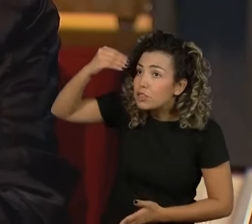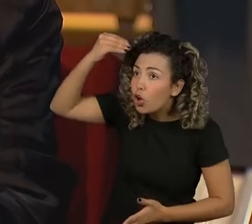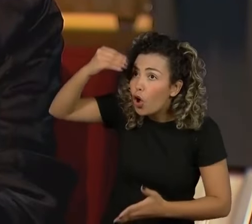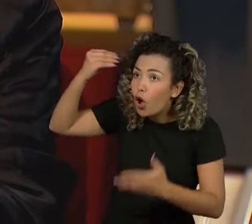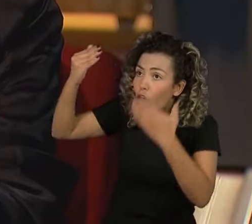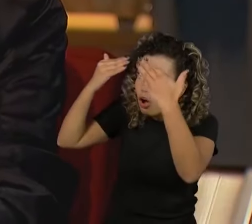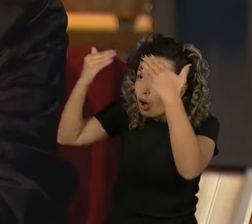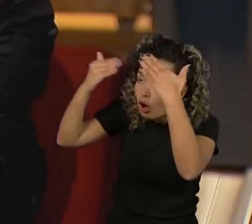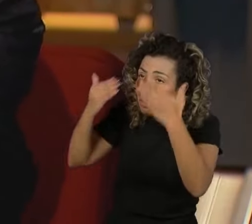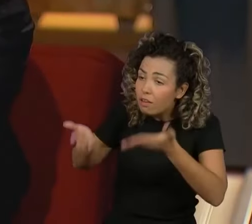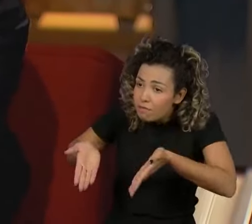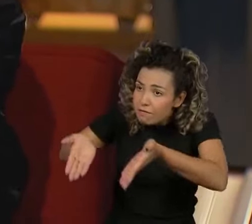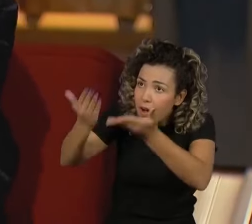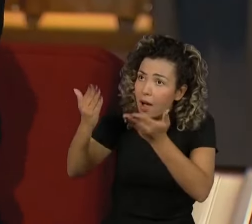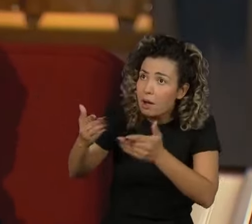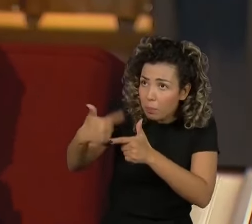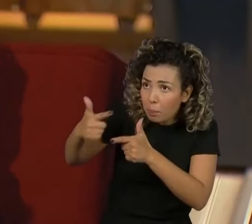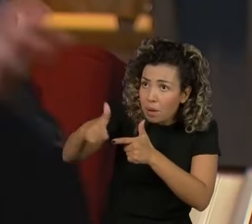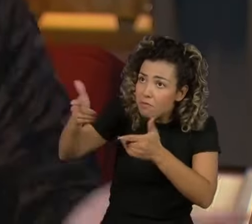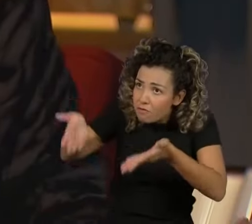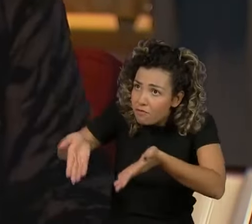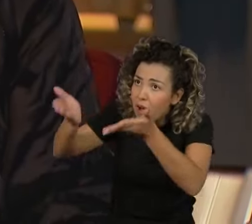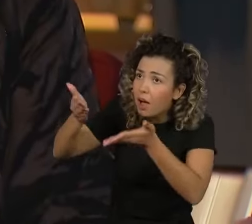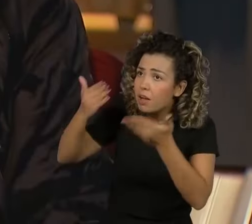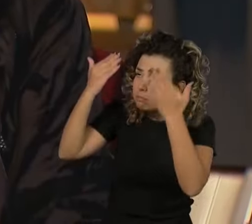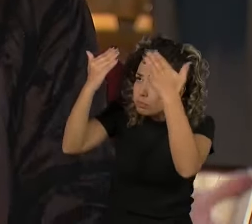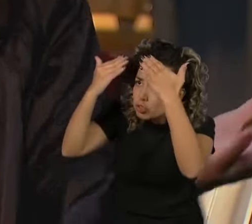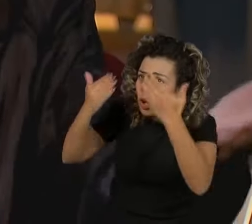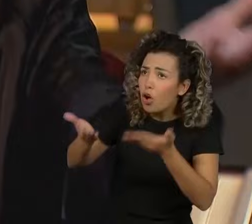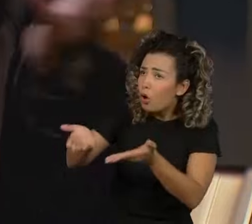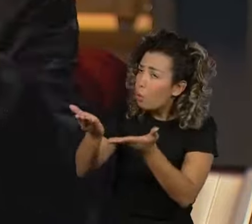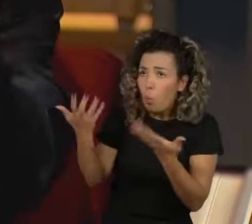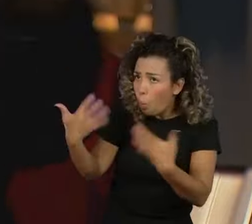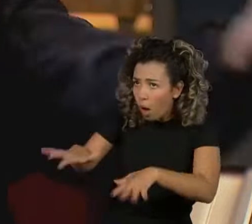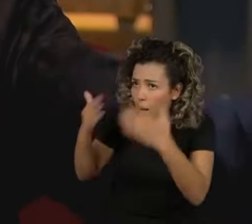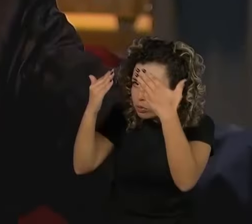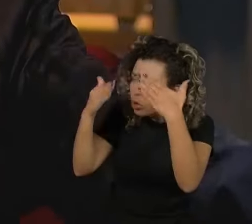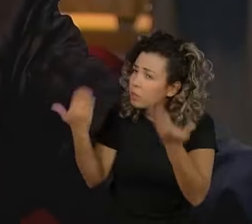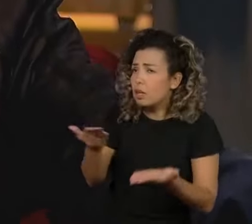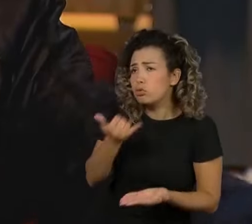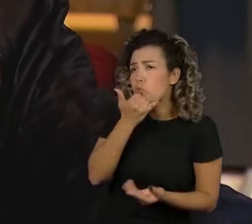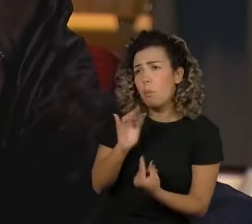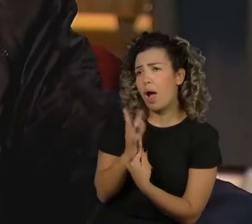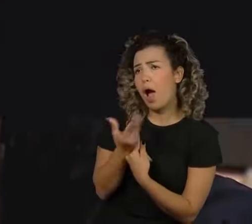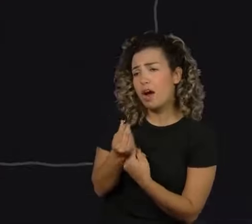esse problema teu, ou então, meu amigo, abandona a arte. Porque a arte é exposição pra todo mundo, cara.